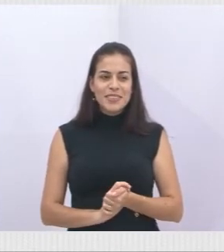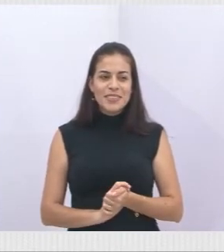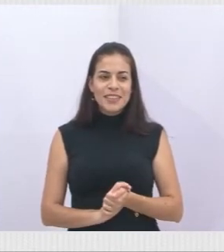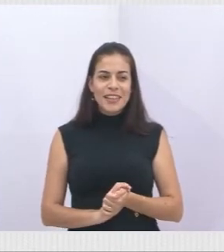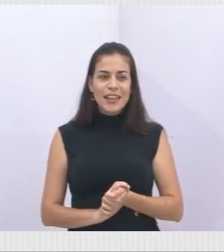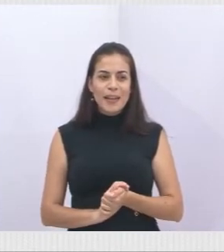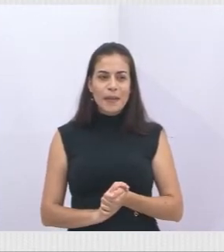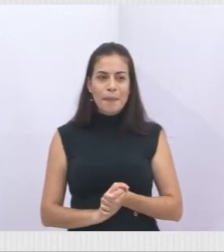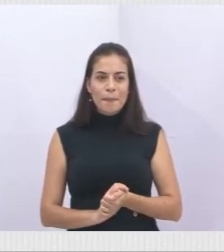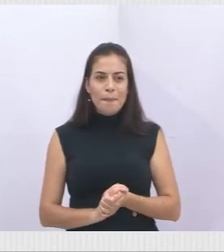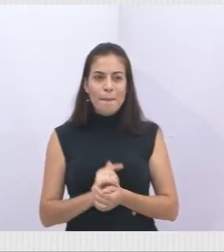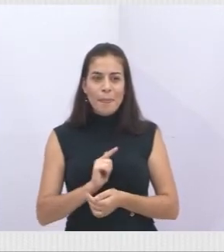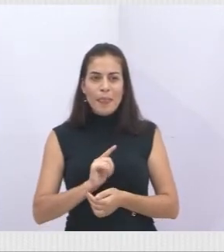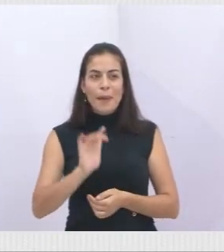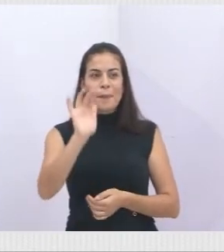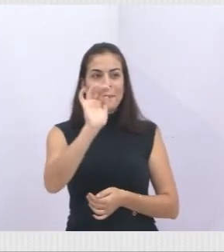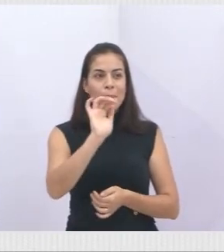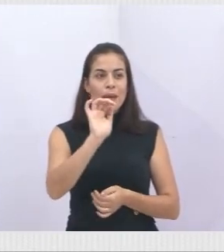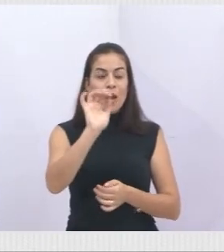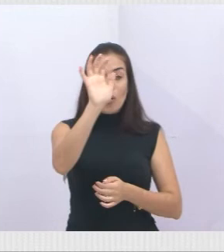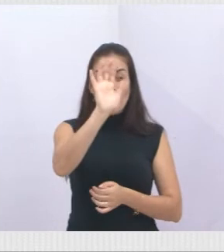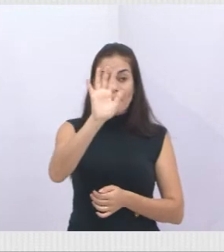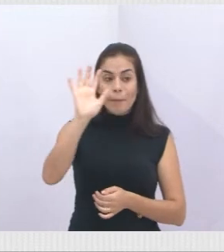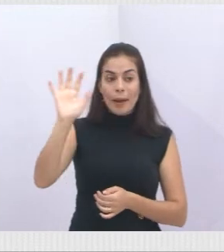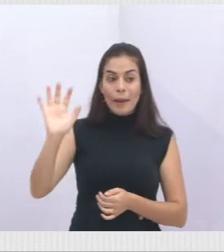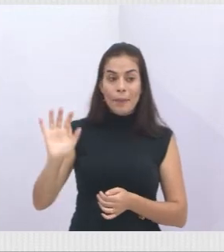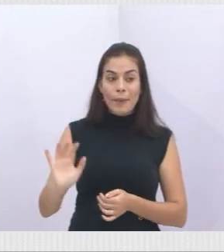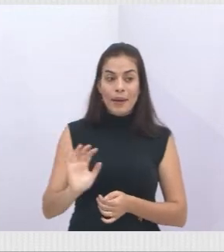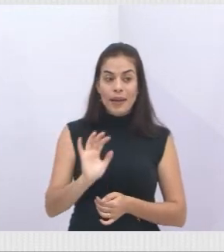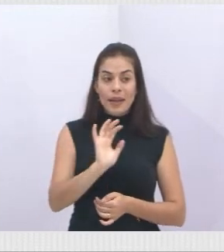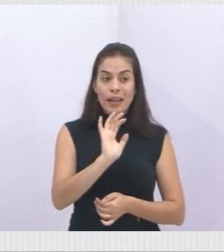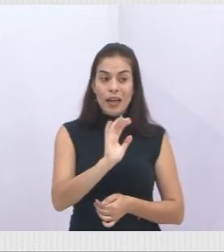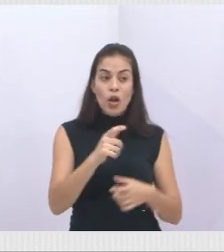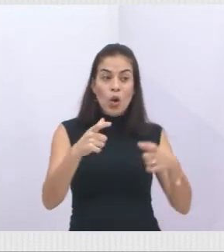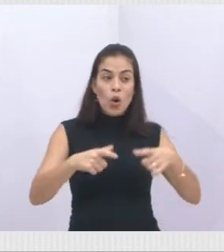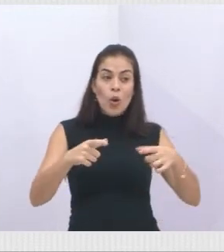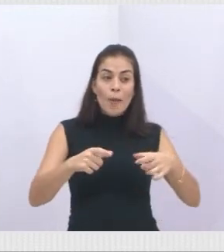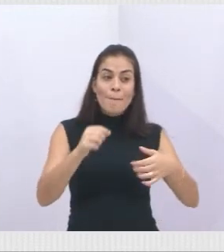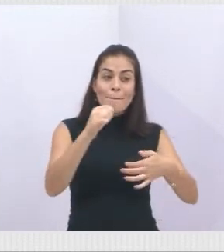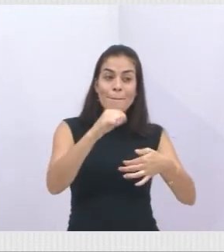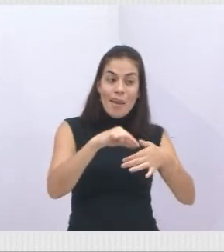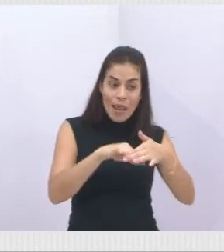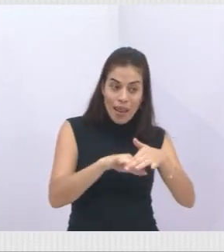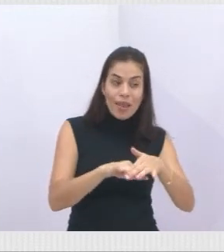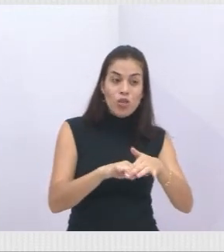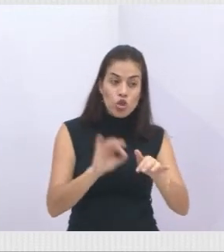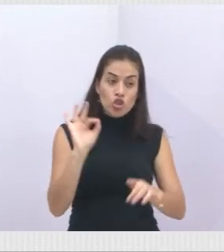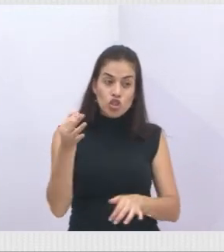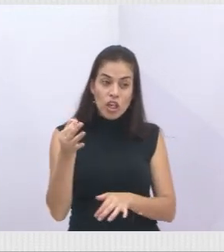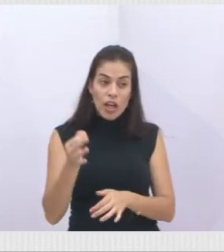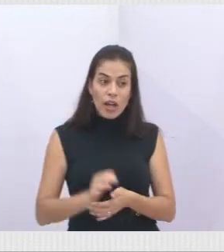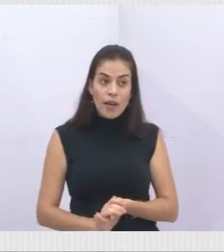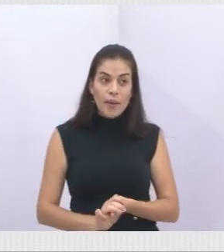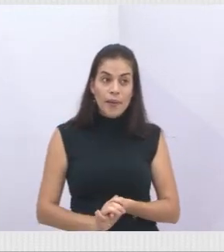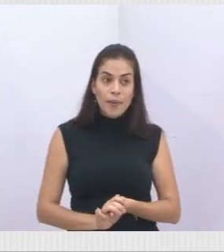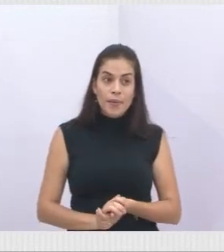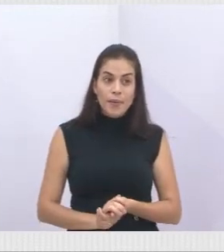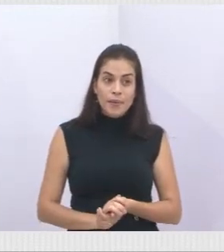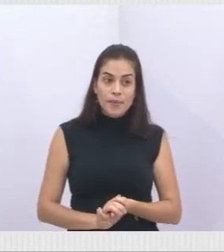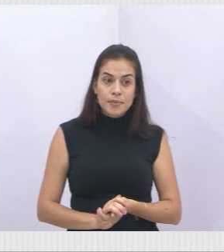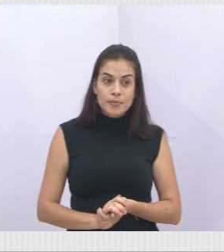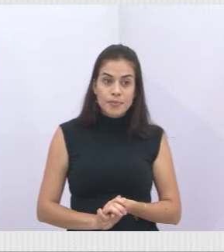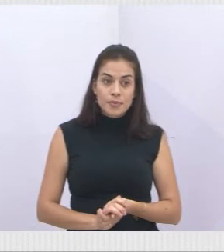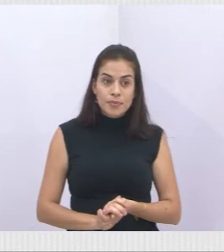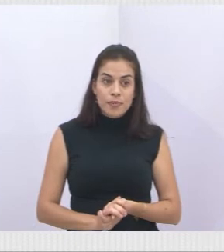Aí, tem o mapa das áreas plantadas. Então, a gente tem já quatro áreas plantadas e uma que vai ser plantada